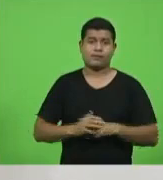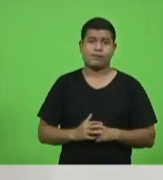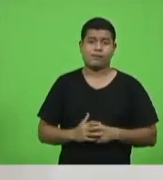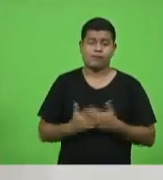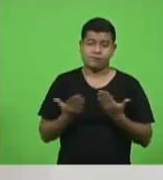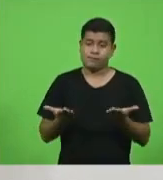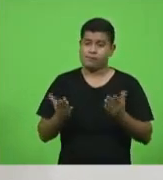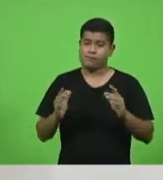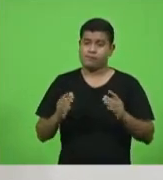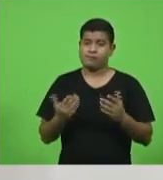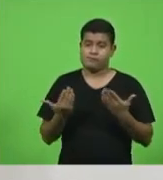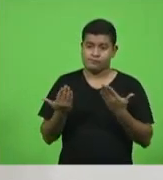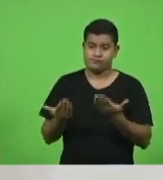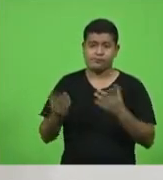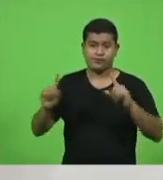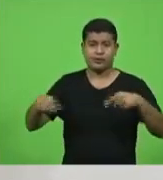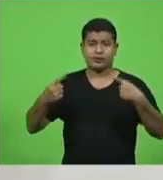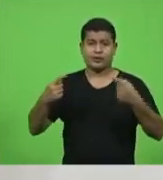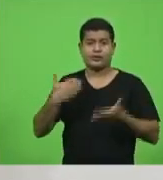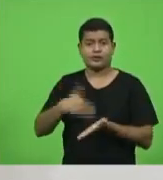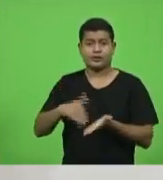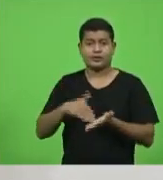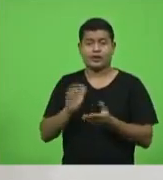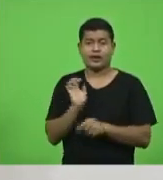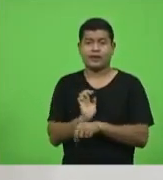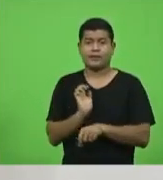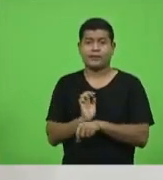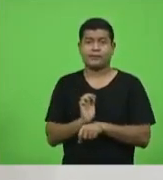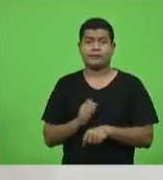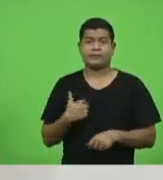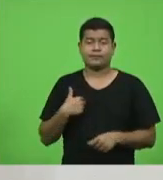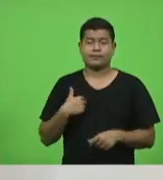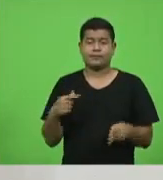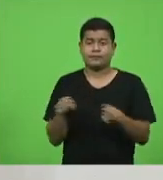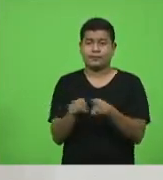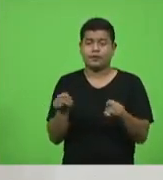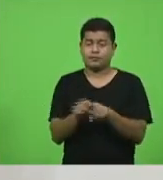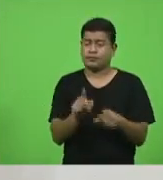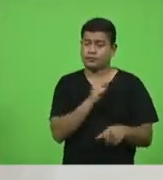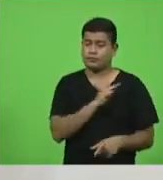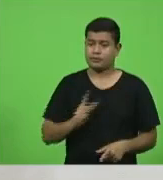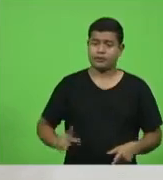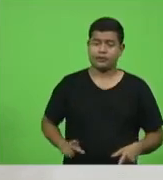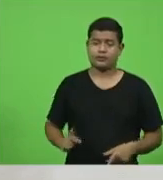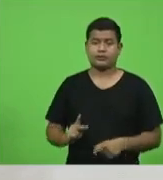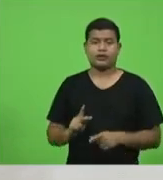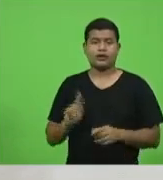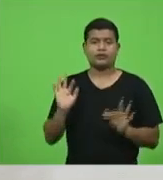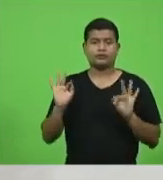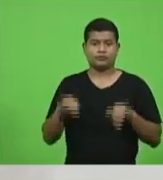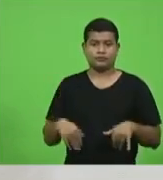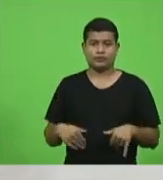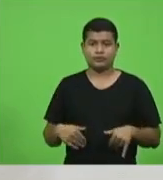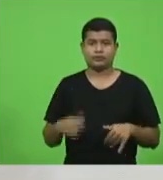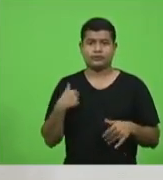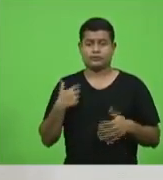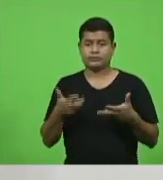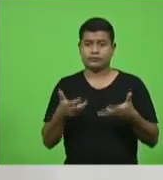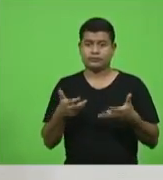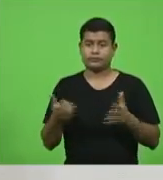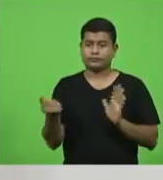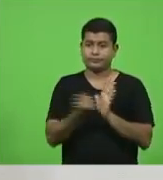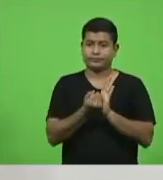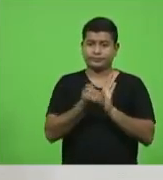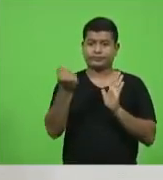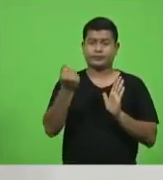desafio ao nosso secretário estadual permita-me seu presidente os minutinhos que tenho ainda de fazer aqui o registro